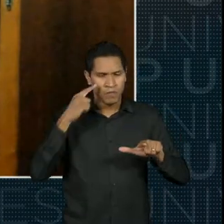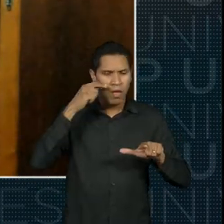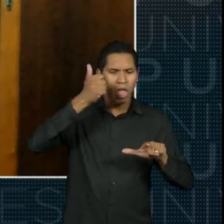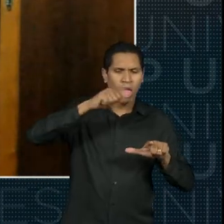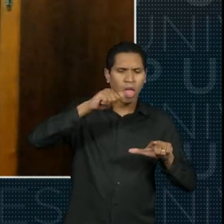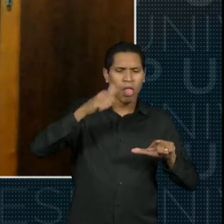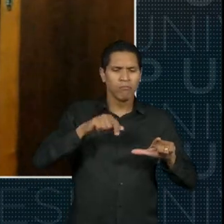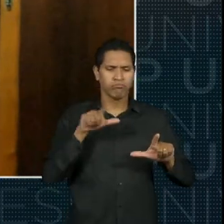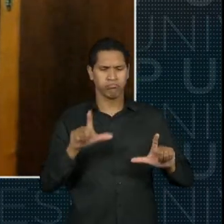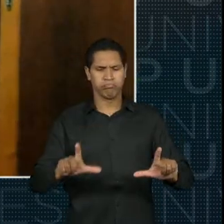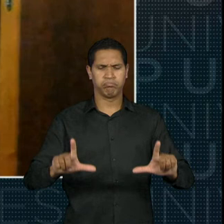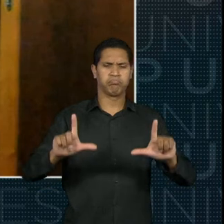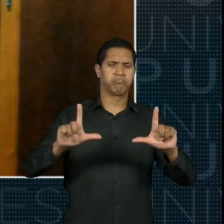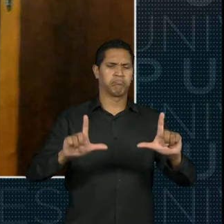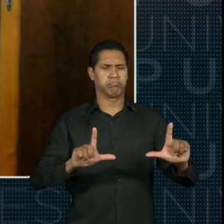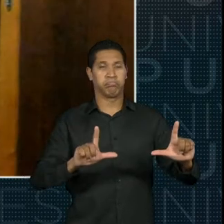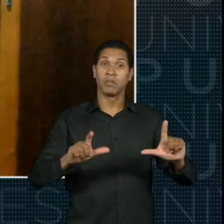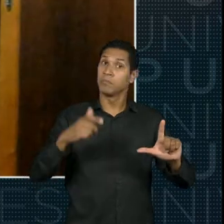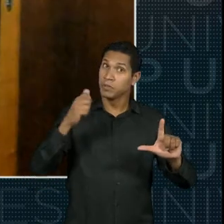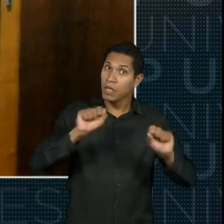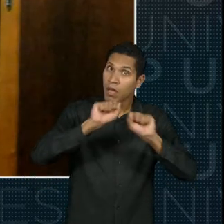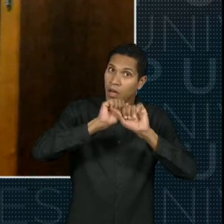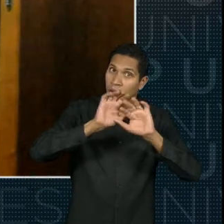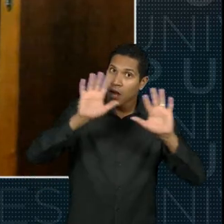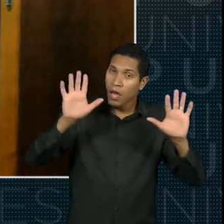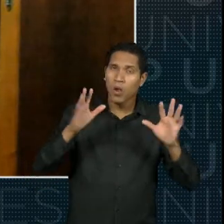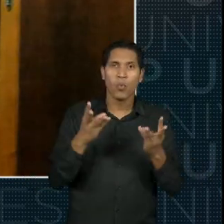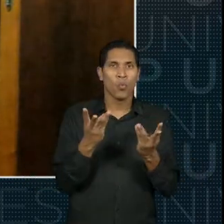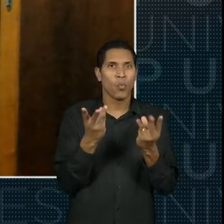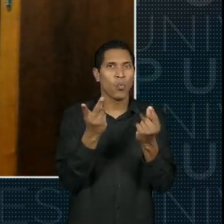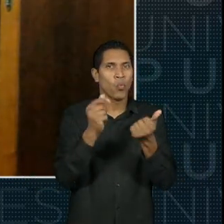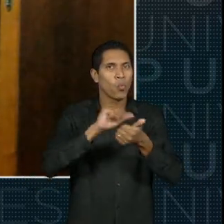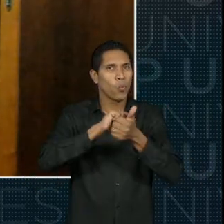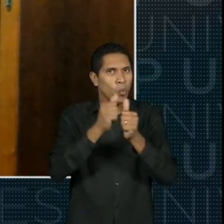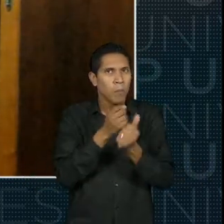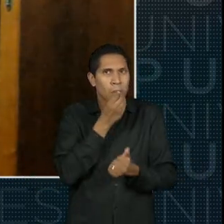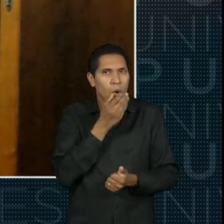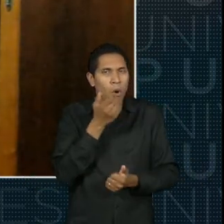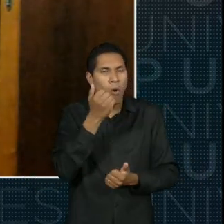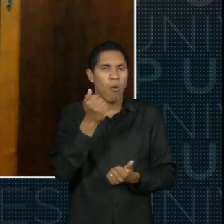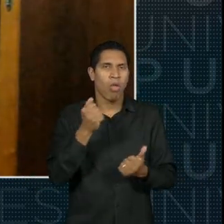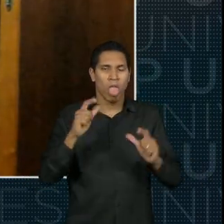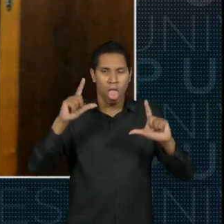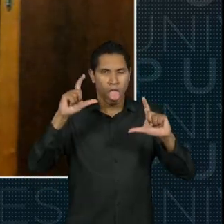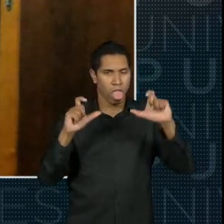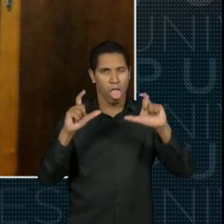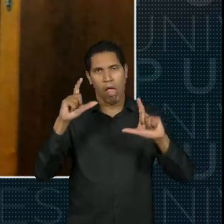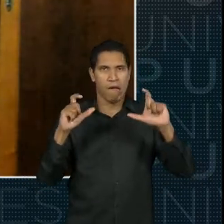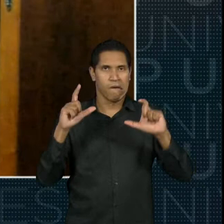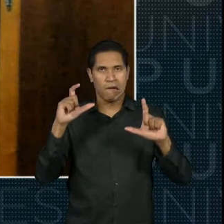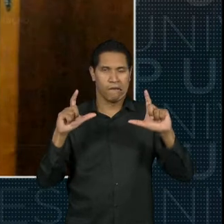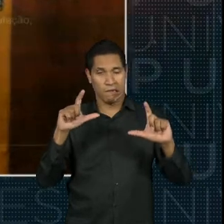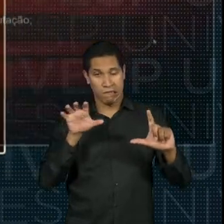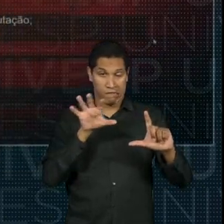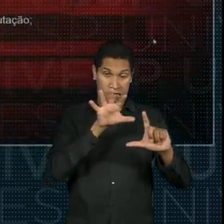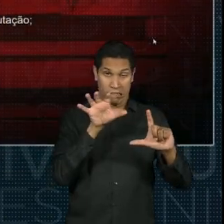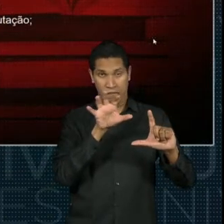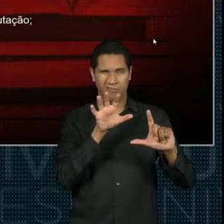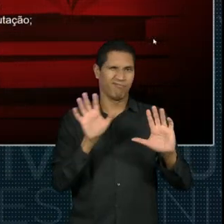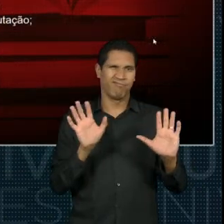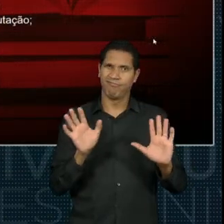que estejam legíveis, em boa qualidade, certo? o relatório vai ser